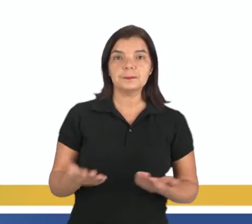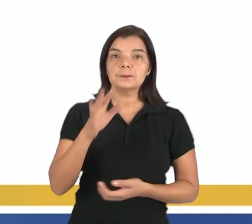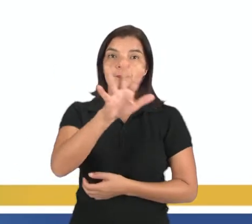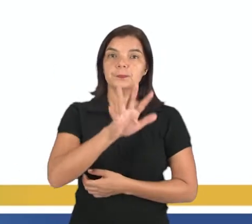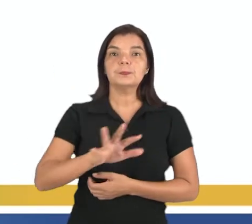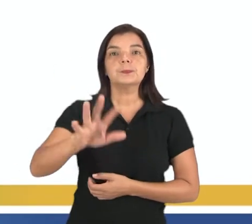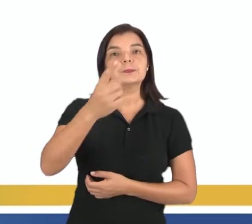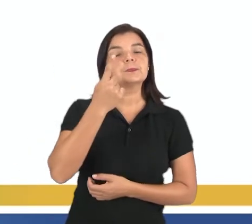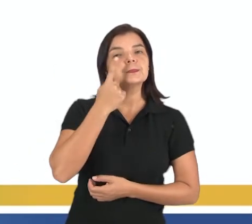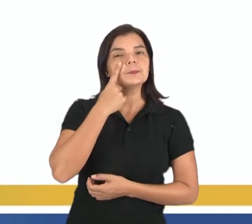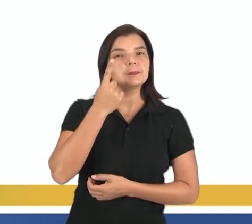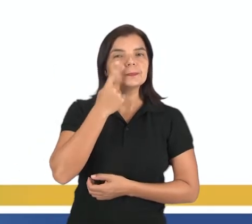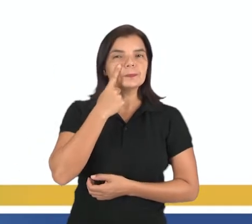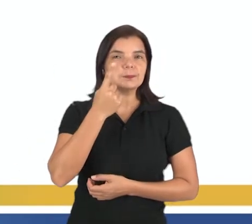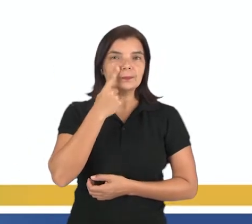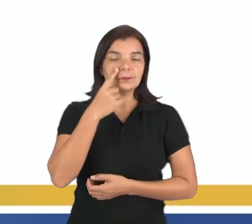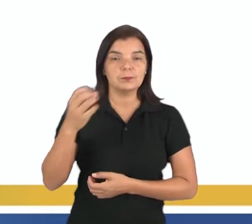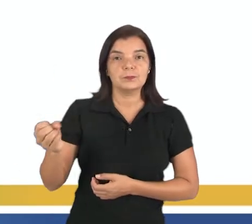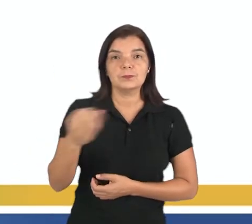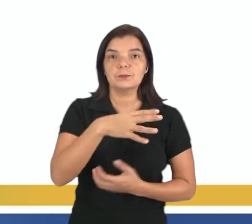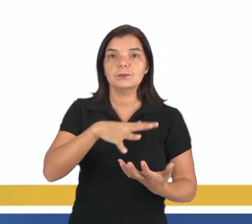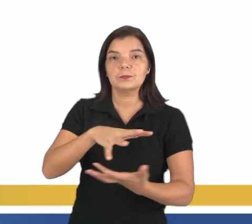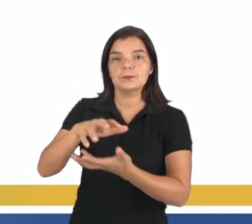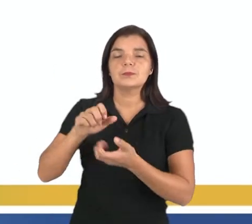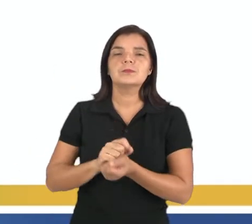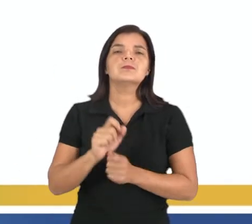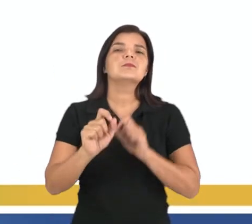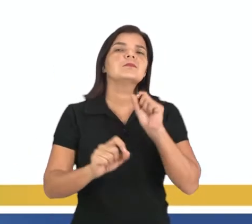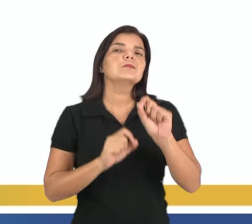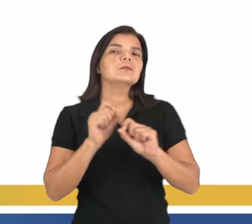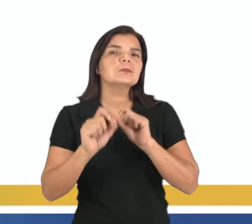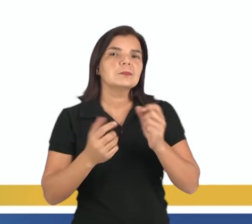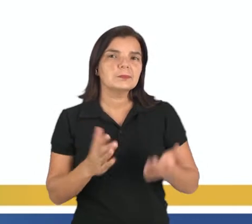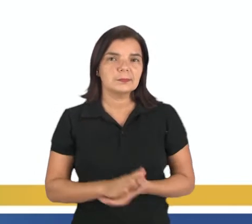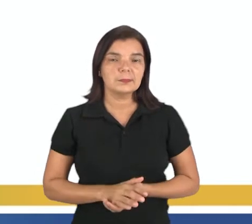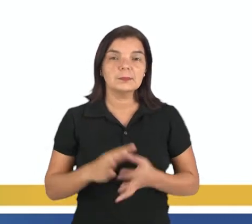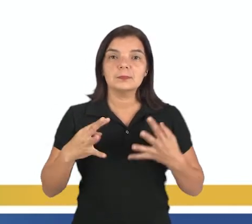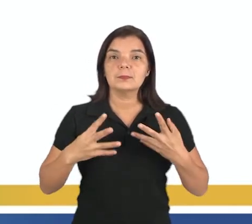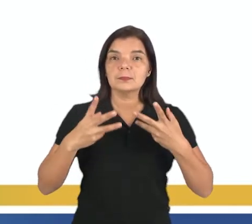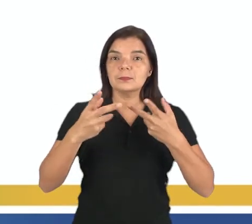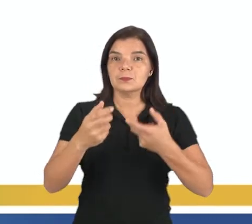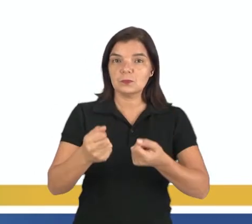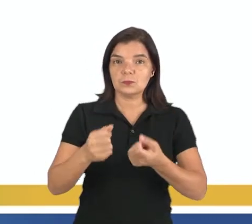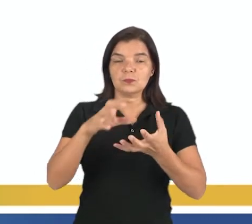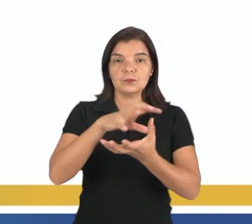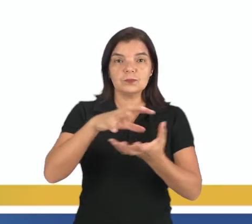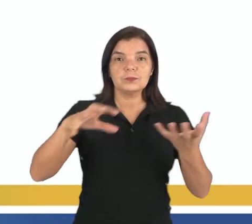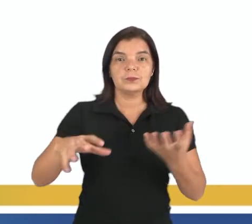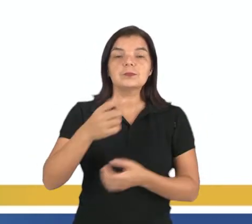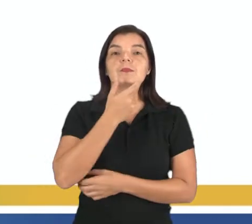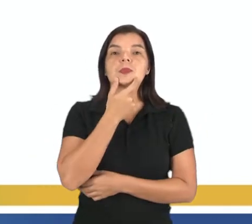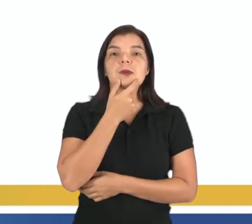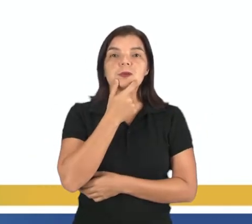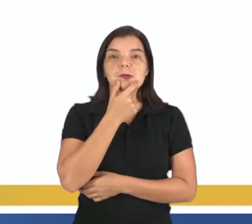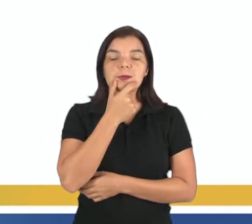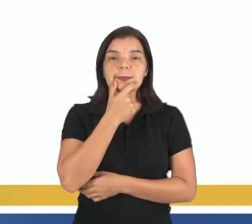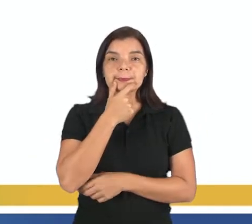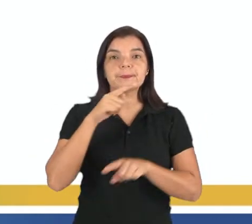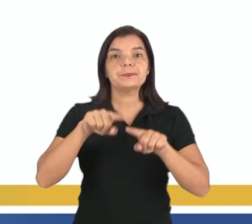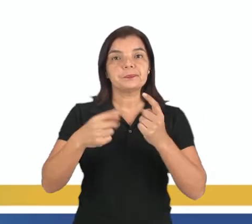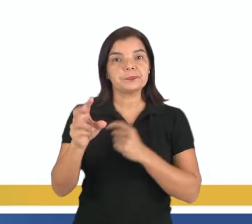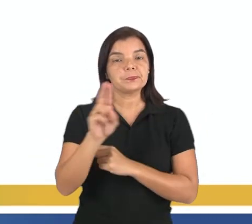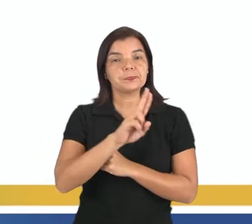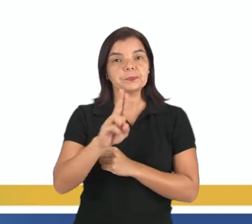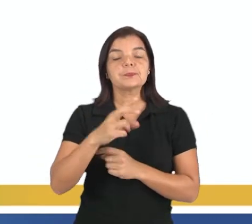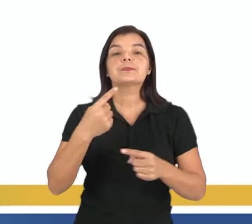mapa também, nós podemos observar o Novo Mundo. O que é o Novo Mundo? É todo o continente americano. Recebeu esse